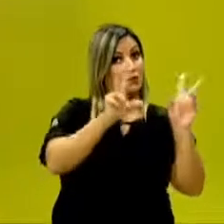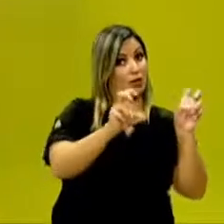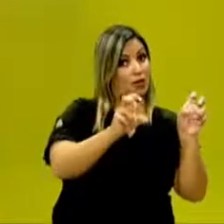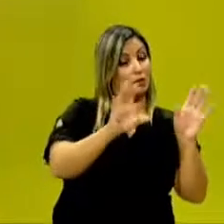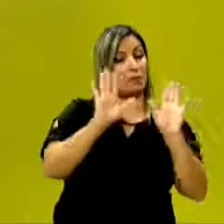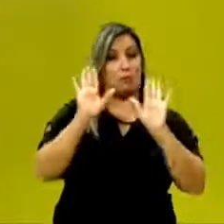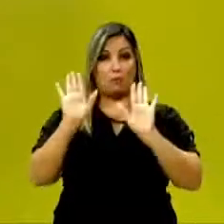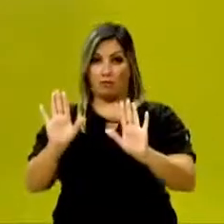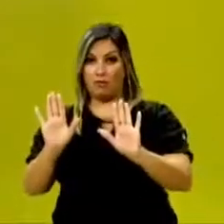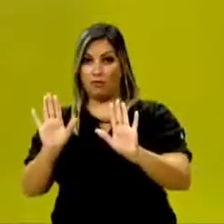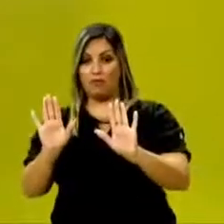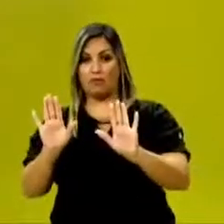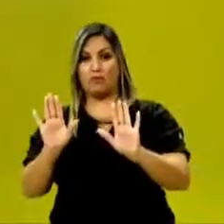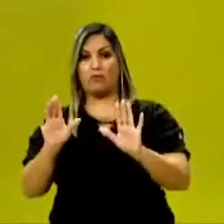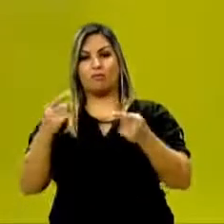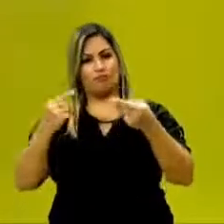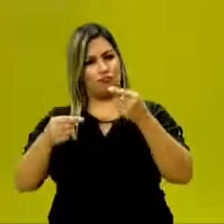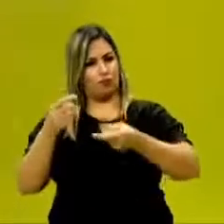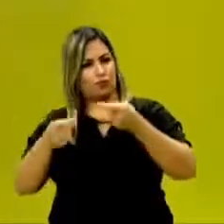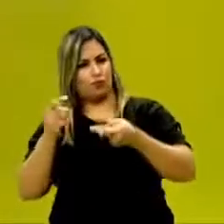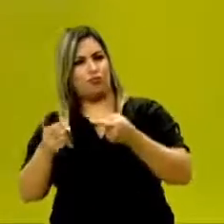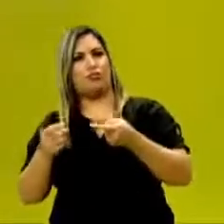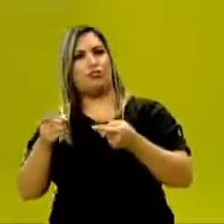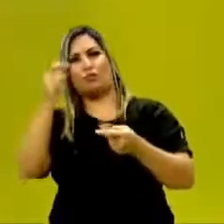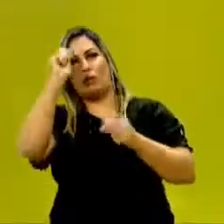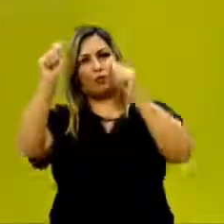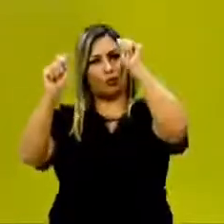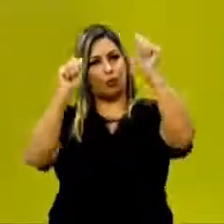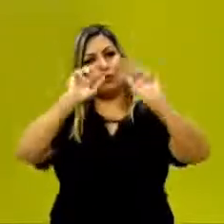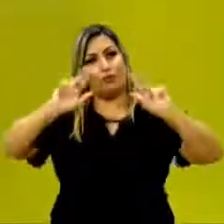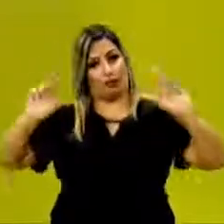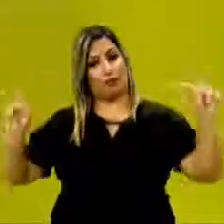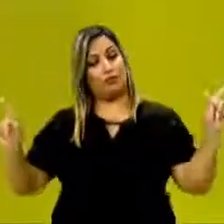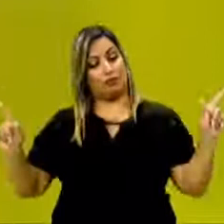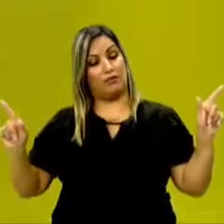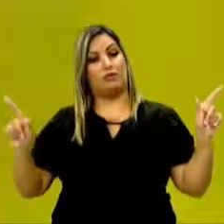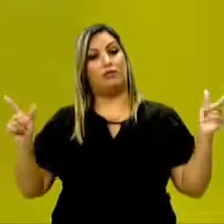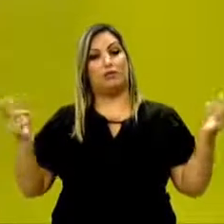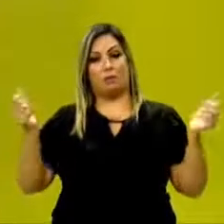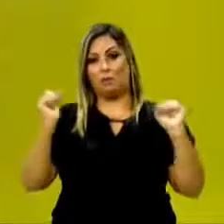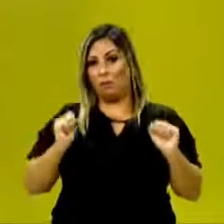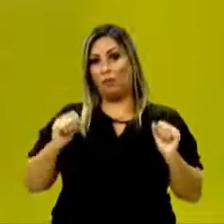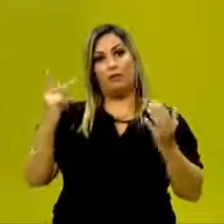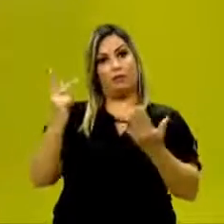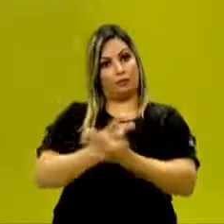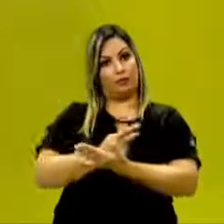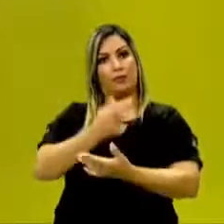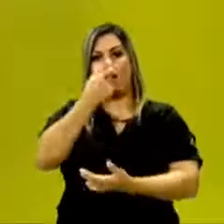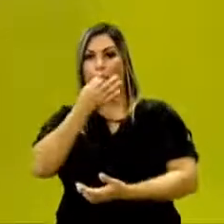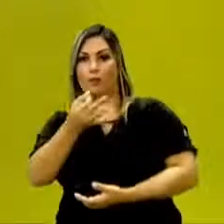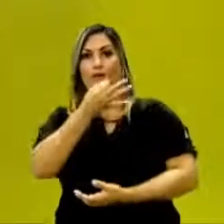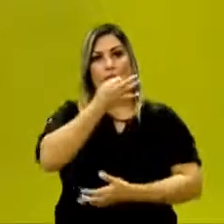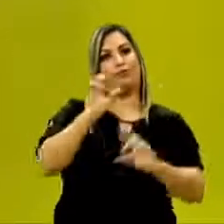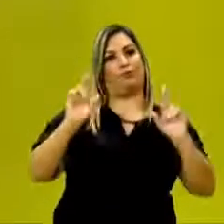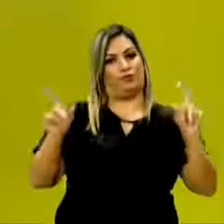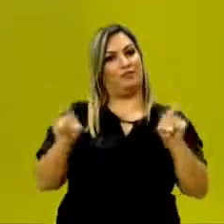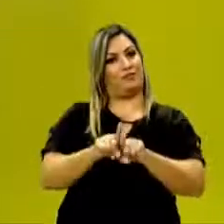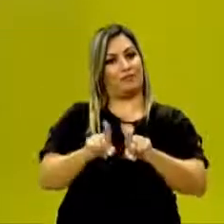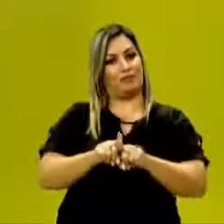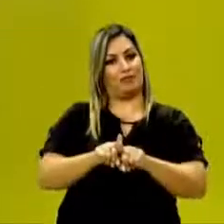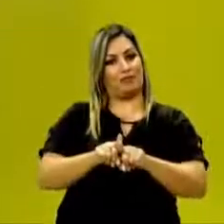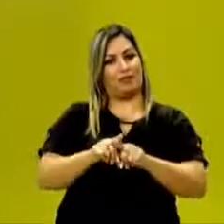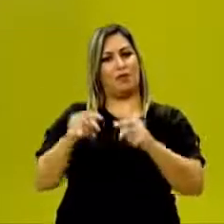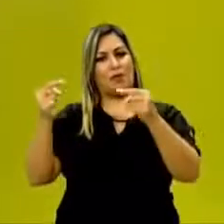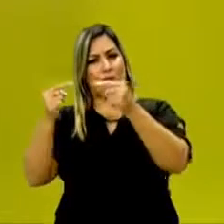porém, quando ele é discutido por autores diferentes, pode haver posicionamentos diferentes. Um